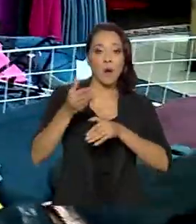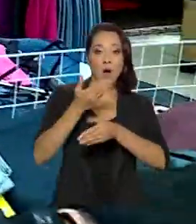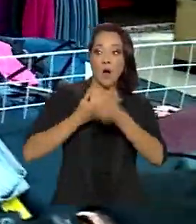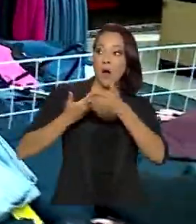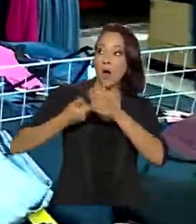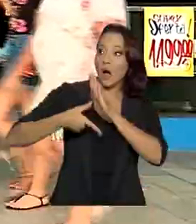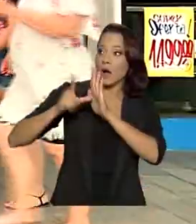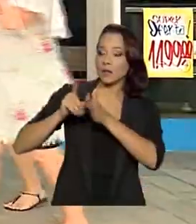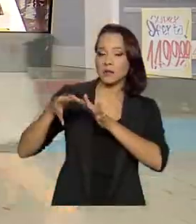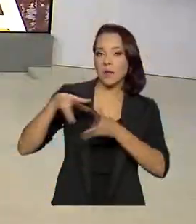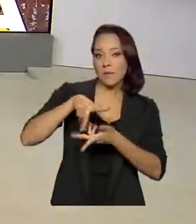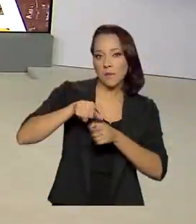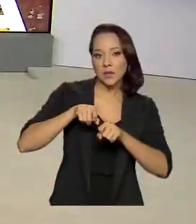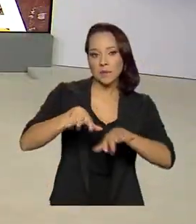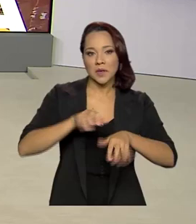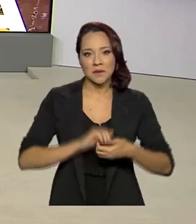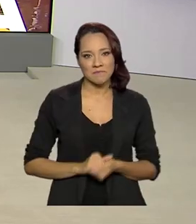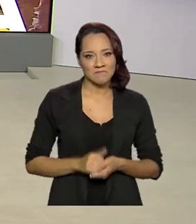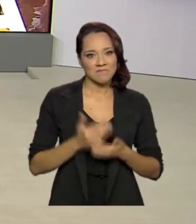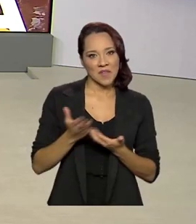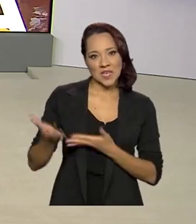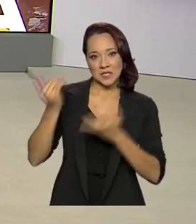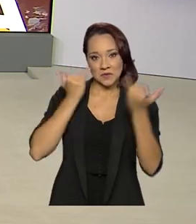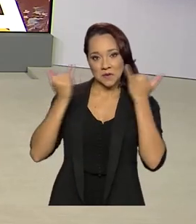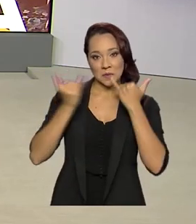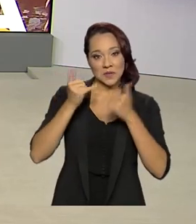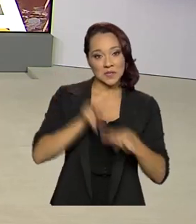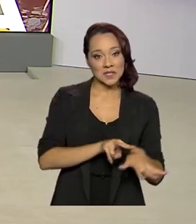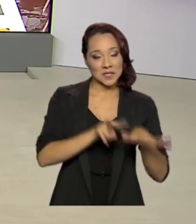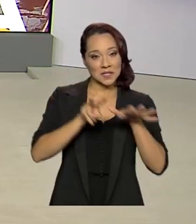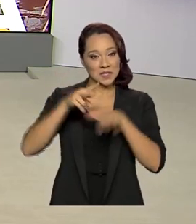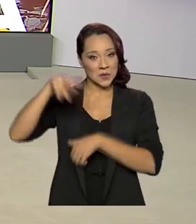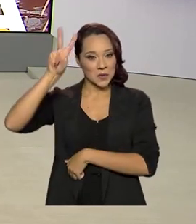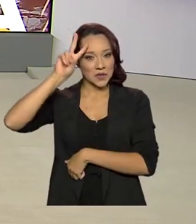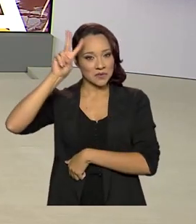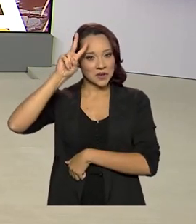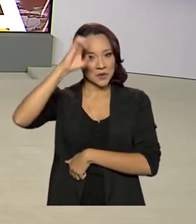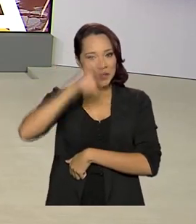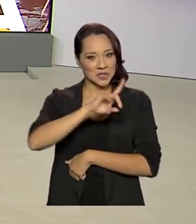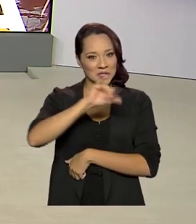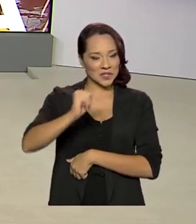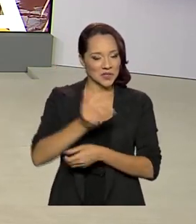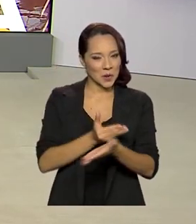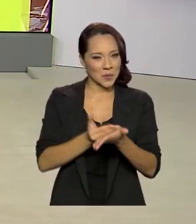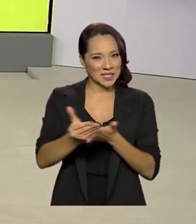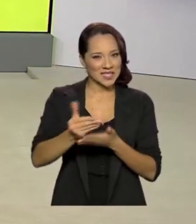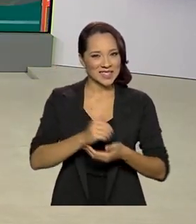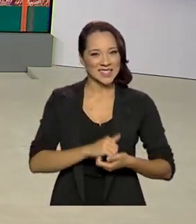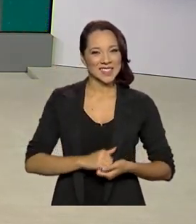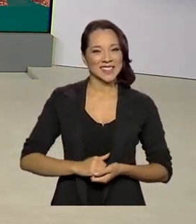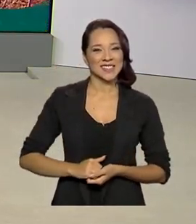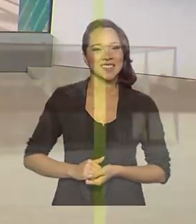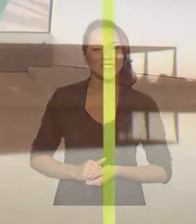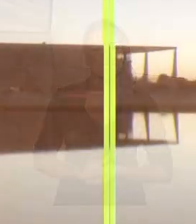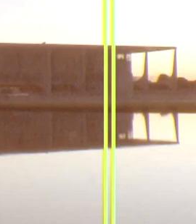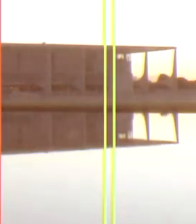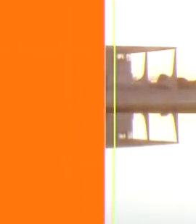antes da pandemia. Esses são os destaques desta segunda-feira do Brasil em Dia, que já está começando.